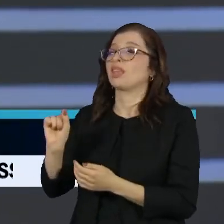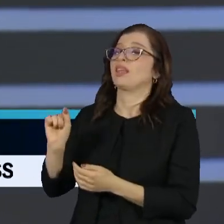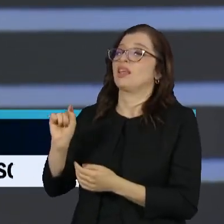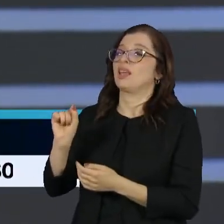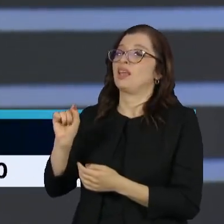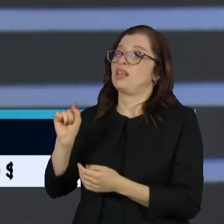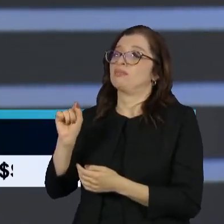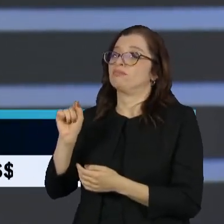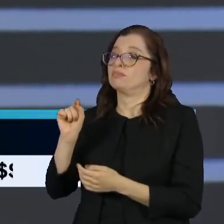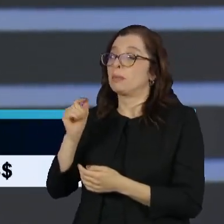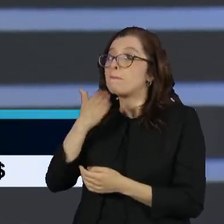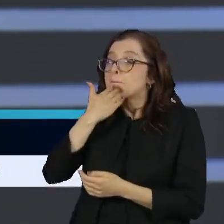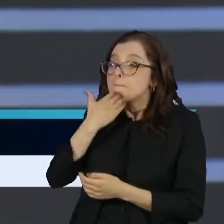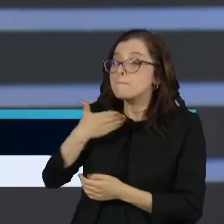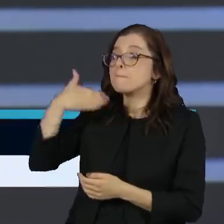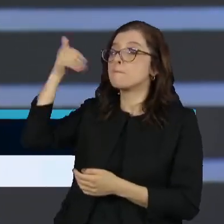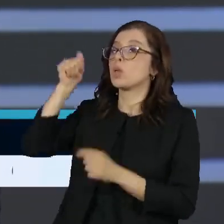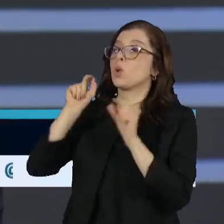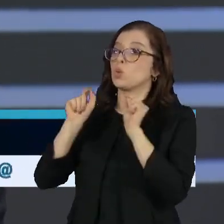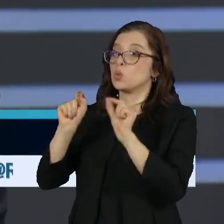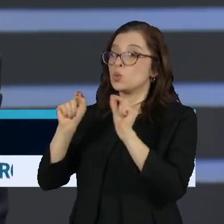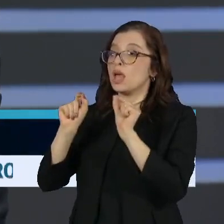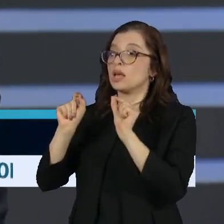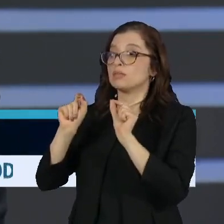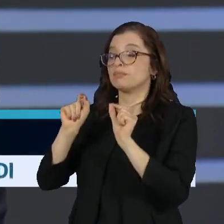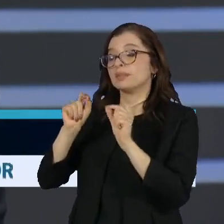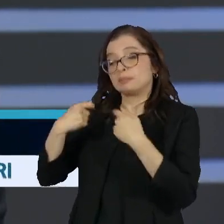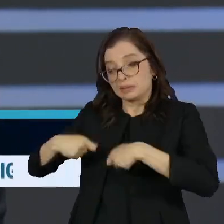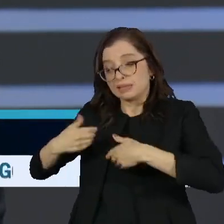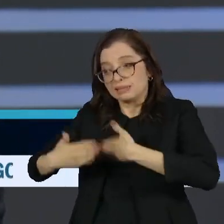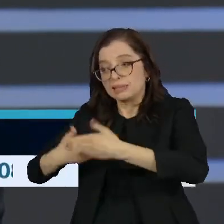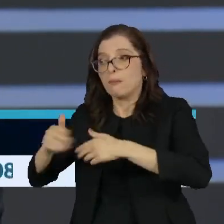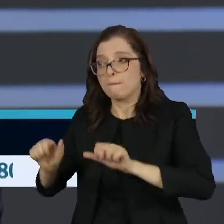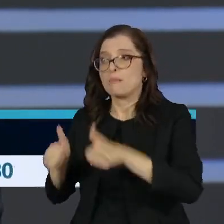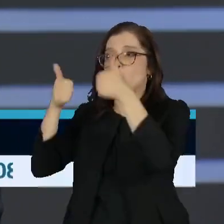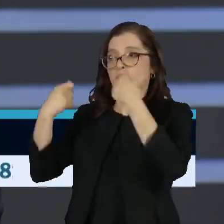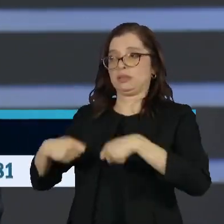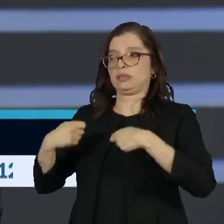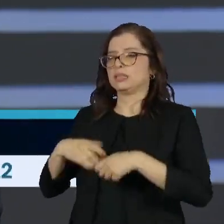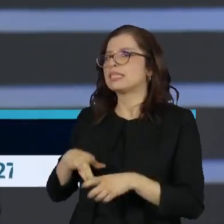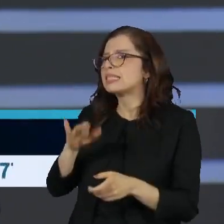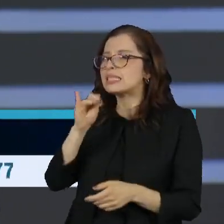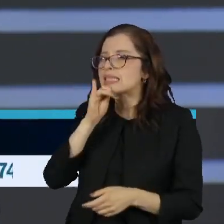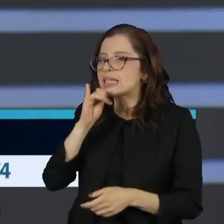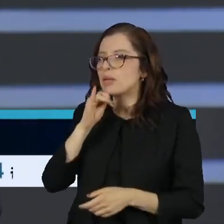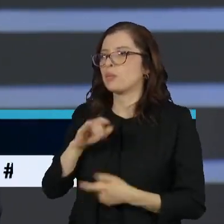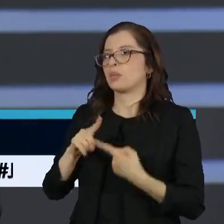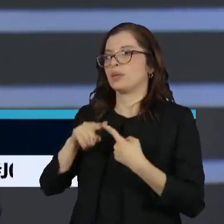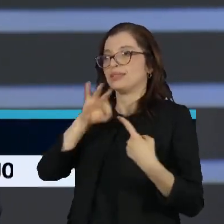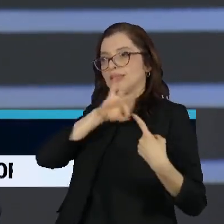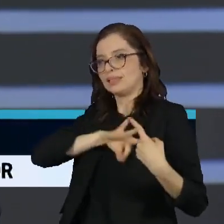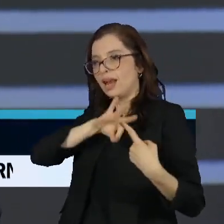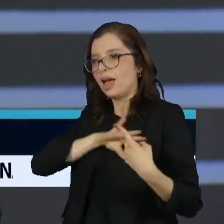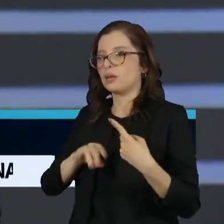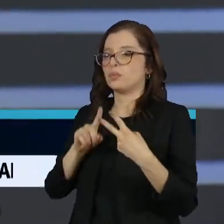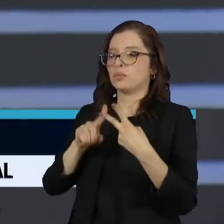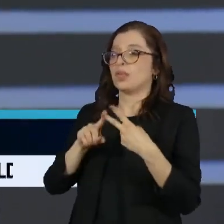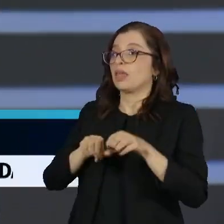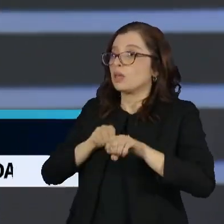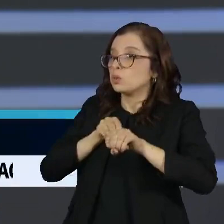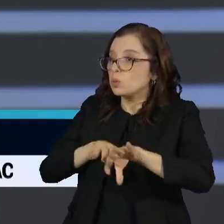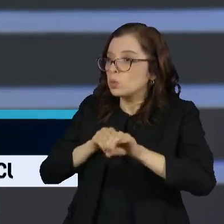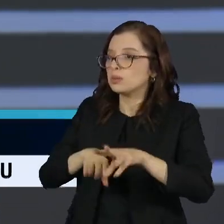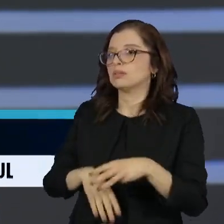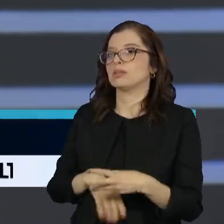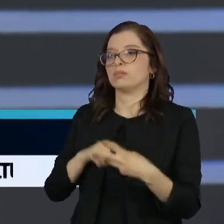etc. Agora, a variável, quando você olha até a estratificação, por exemplo, de nível de renda, nível educacional, sexo e região,